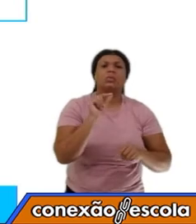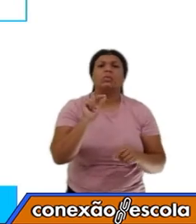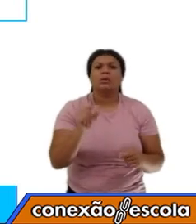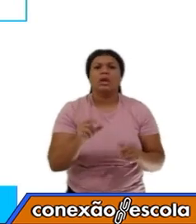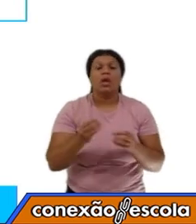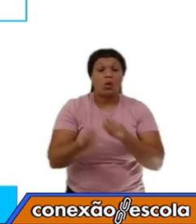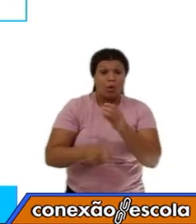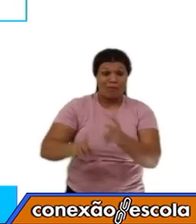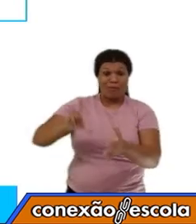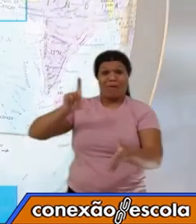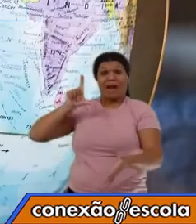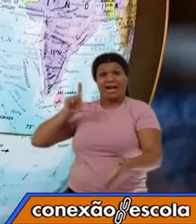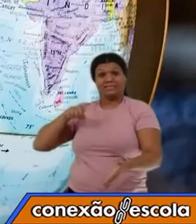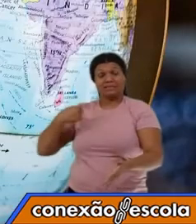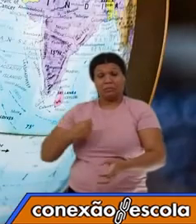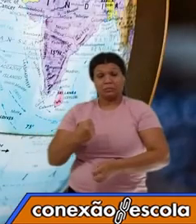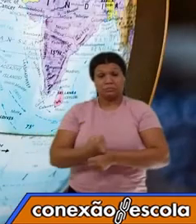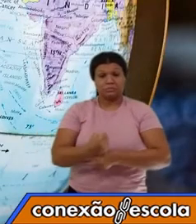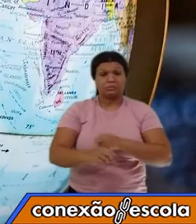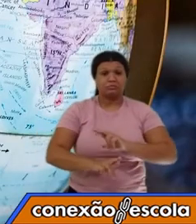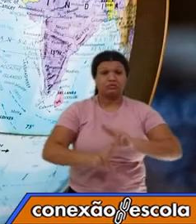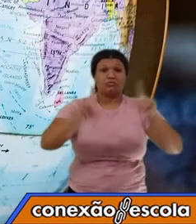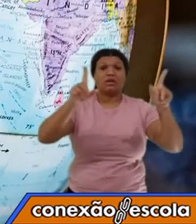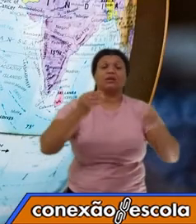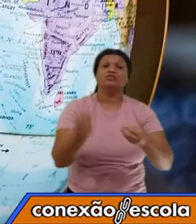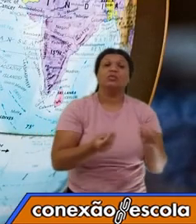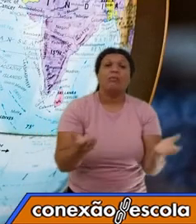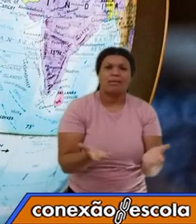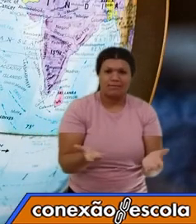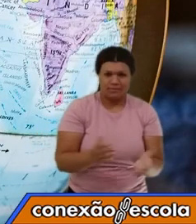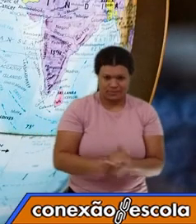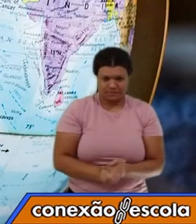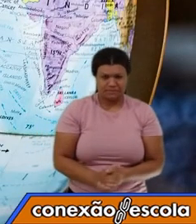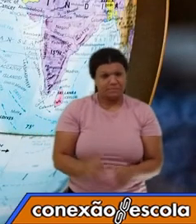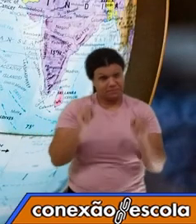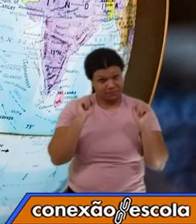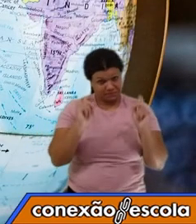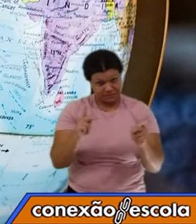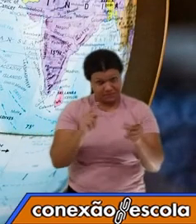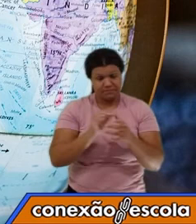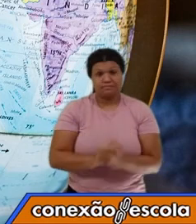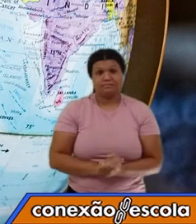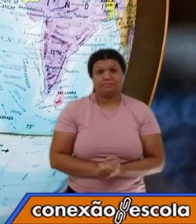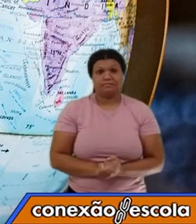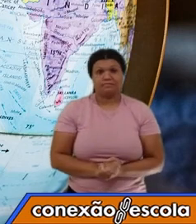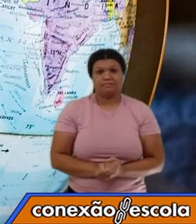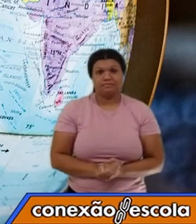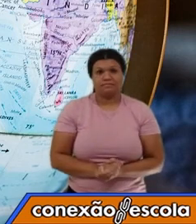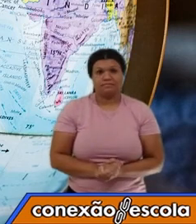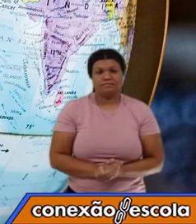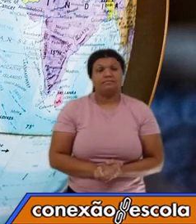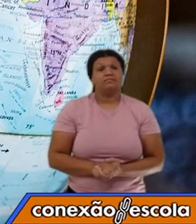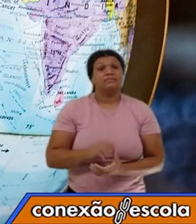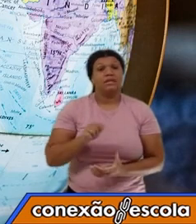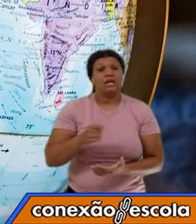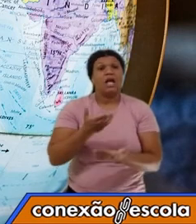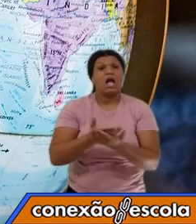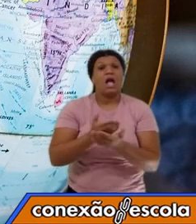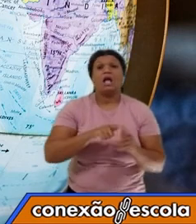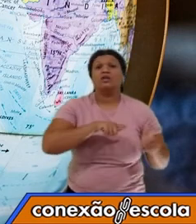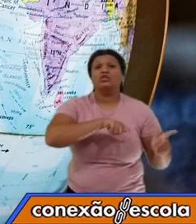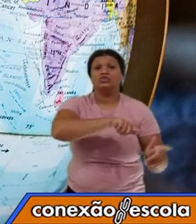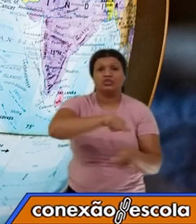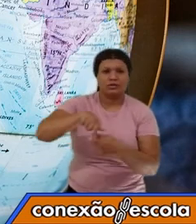Como era antes e como é agora? Beleza, pessoal? Esta foi a aula de